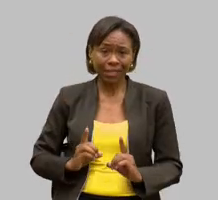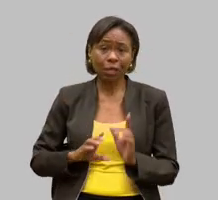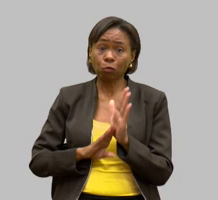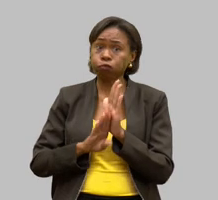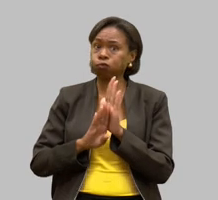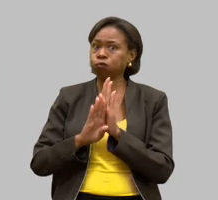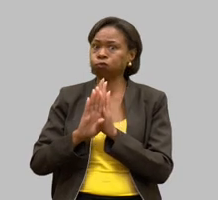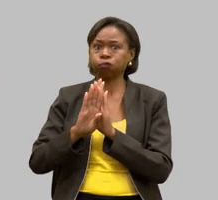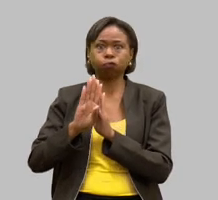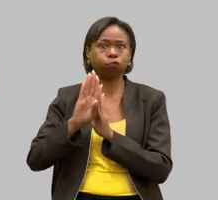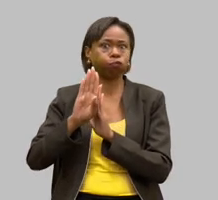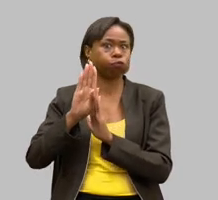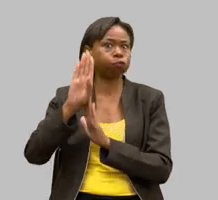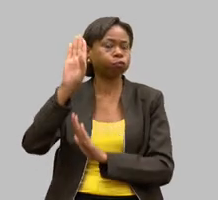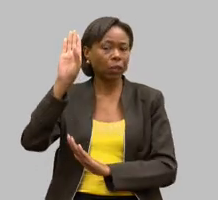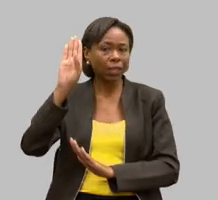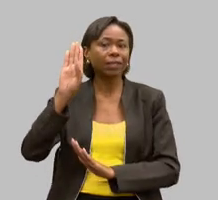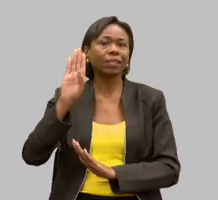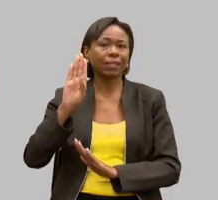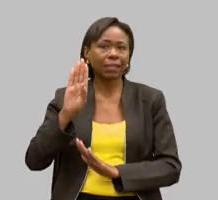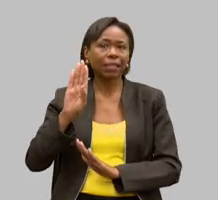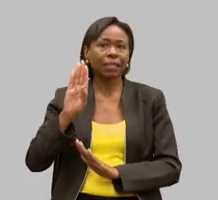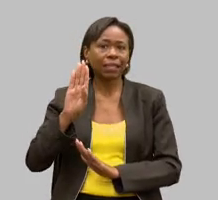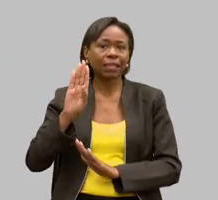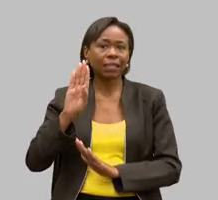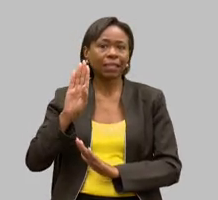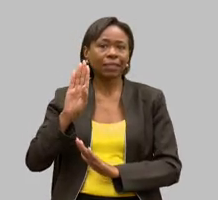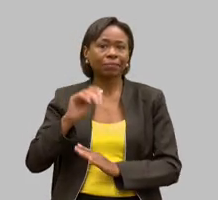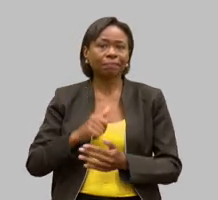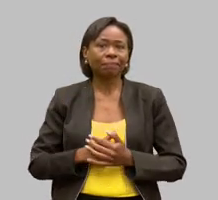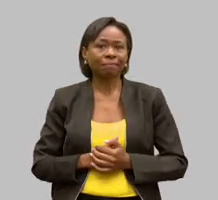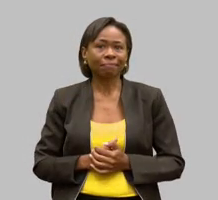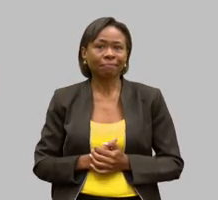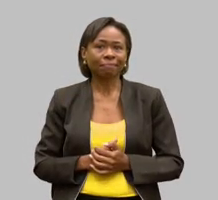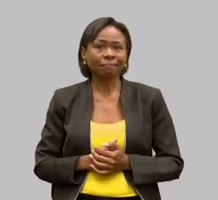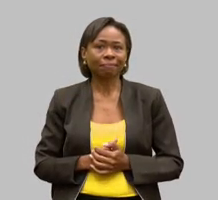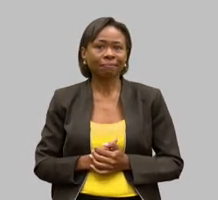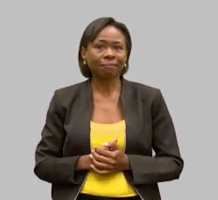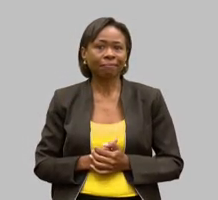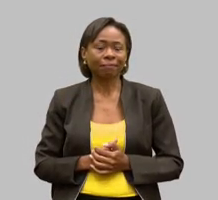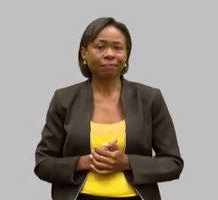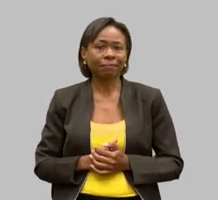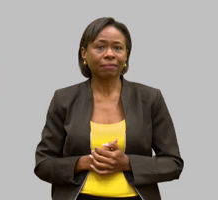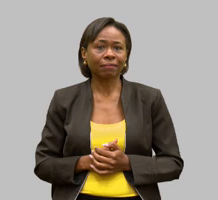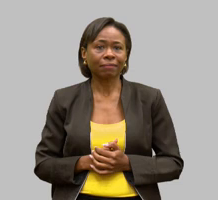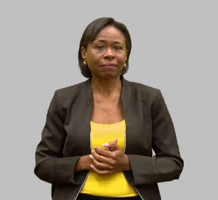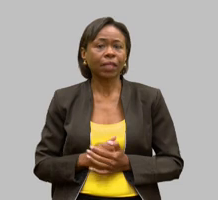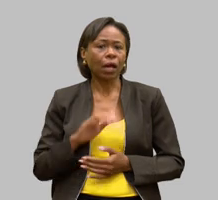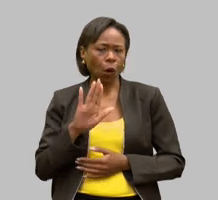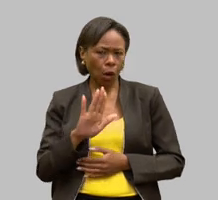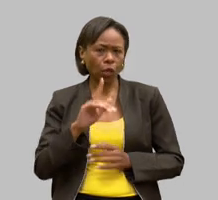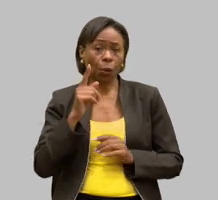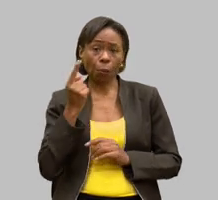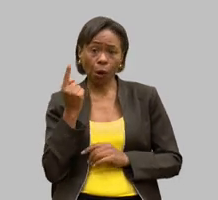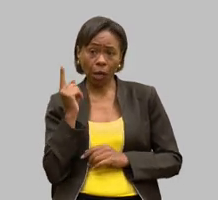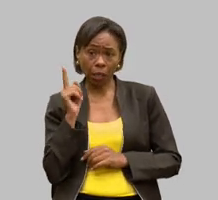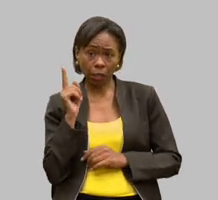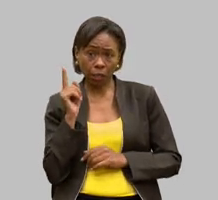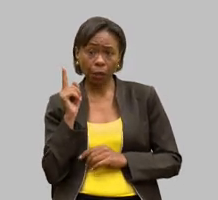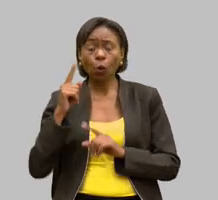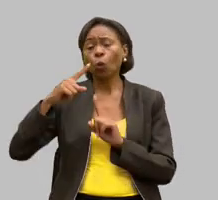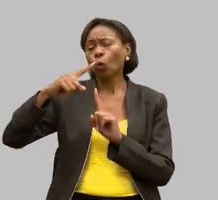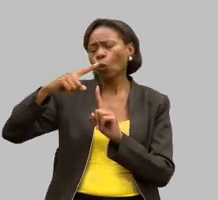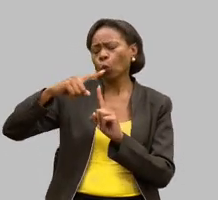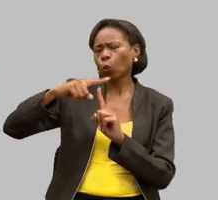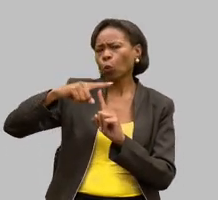você vê que inverte a situação inverte e aqui eu vou falar do tipo de deficiência principalmente daquela parte